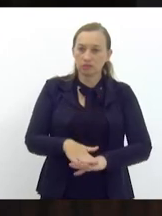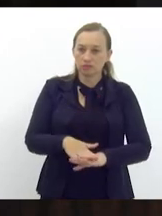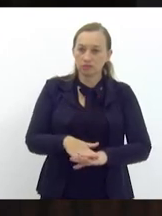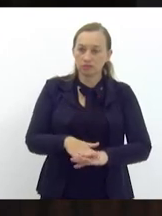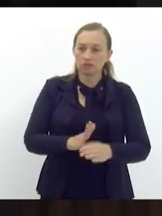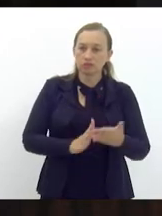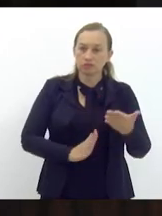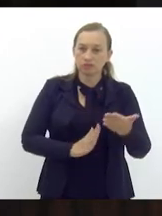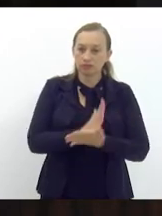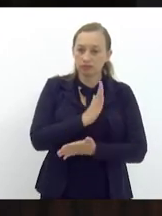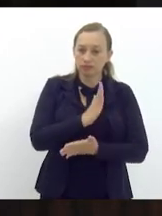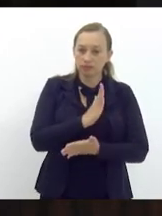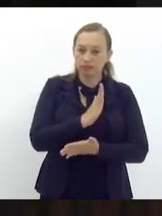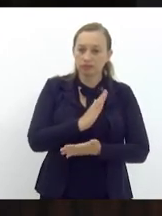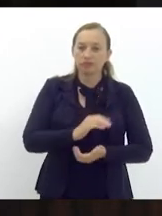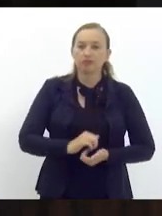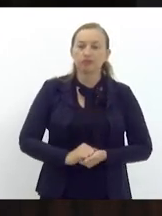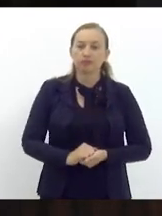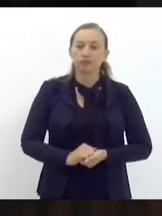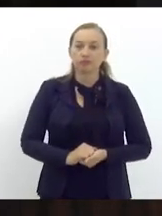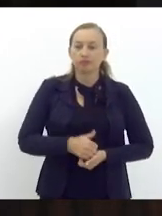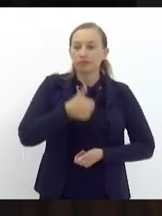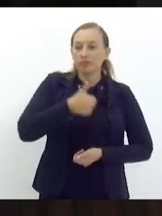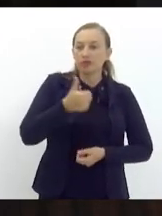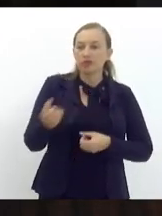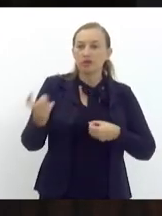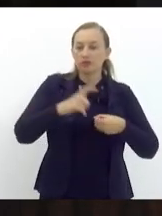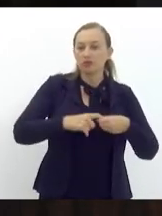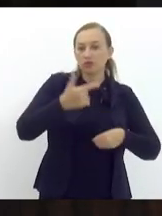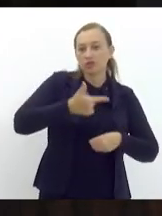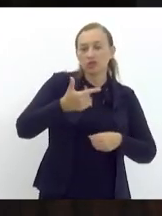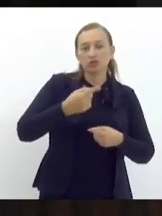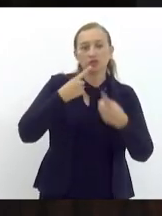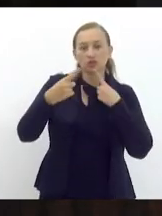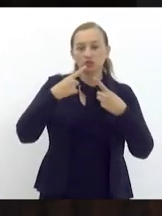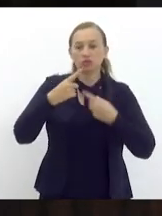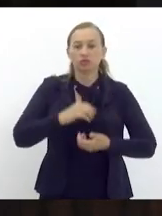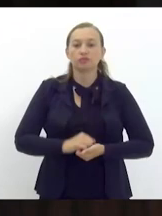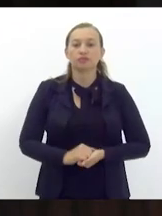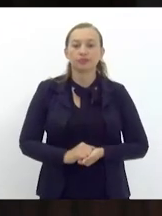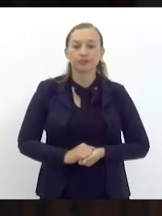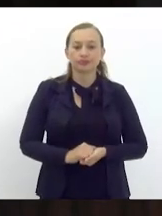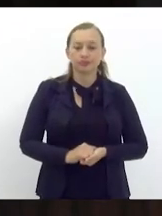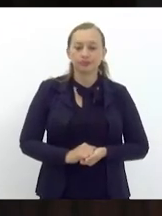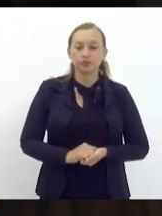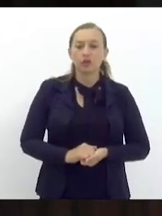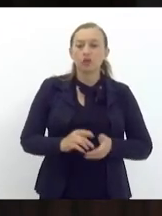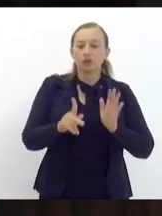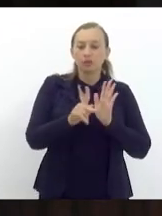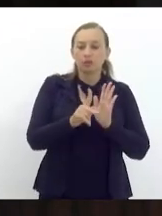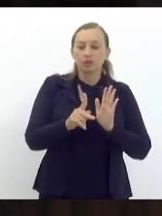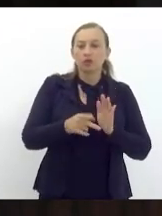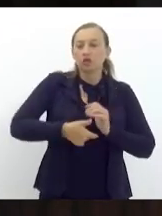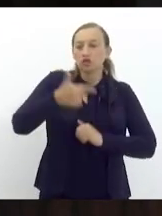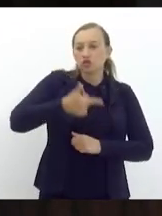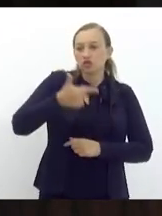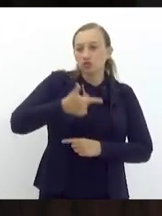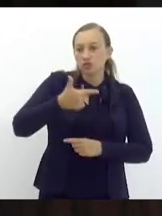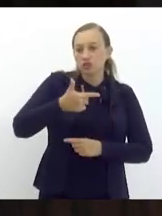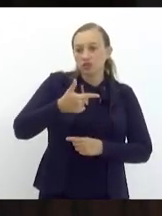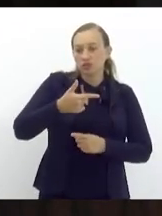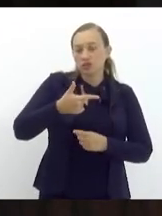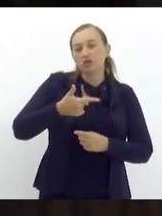Permanecem como estão. Aprovado em primeira. Retorna em segunda. Em discussão única.